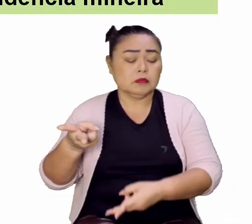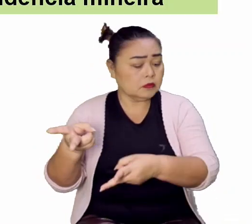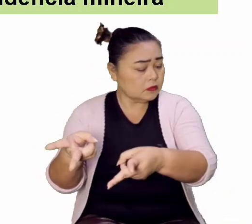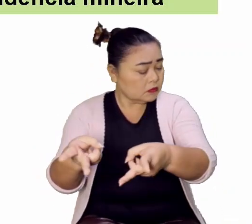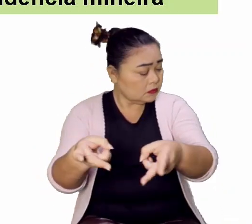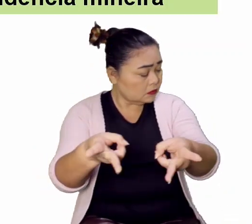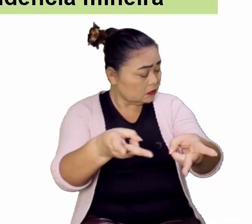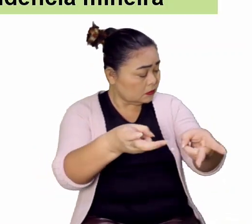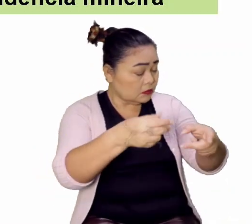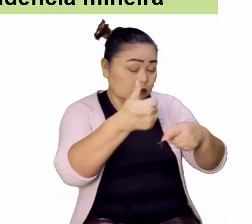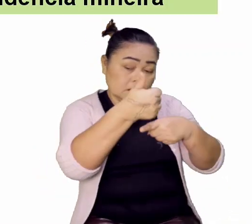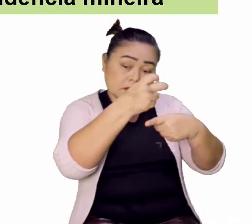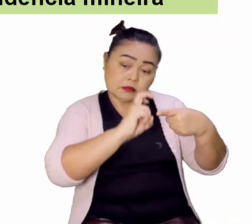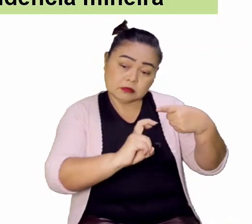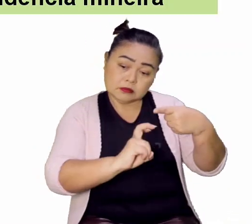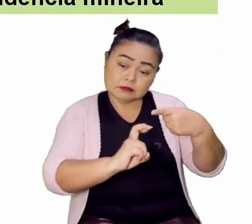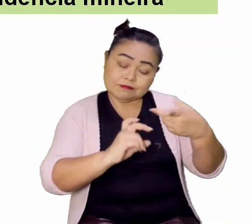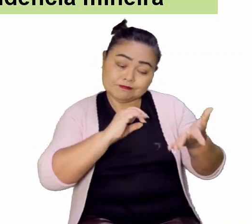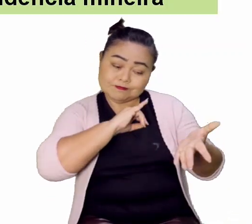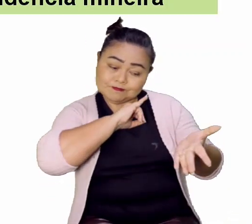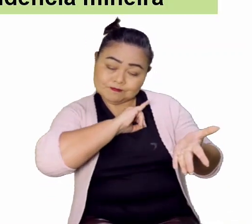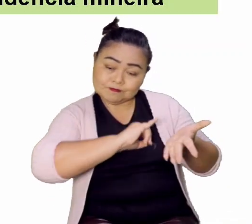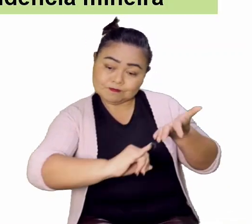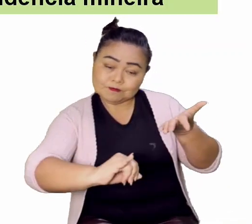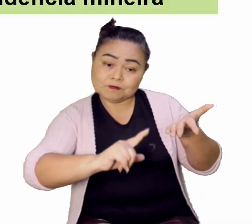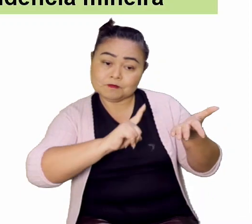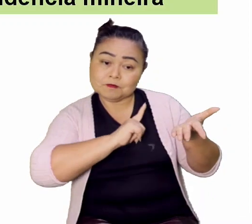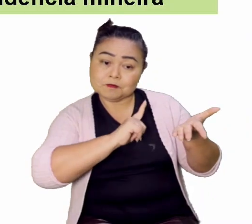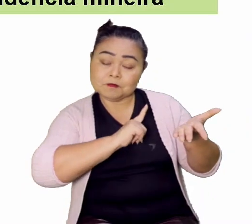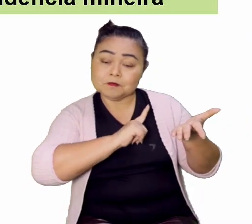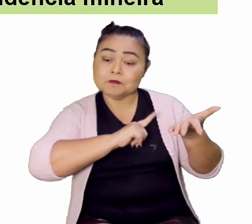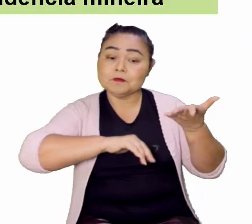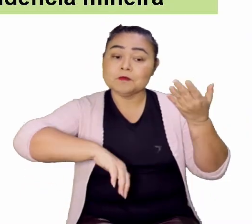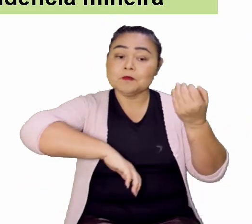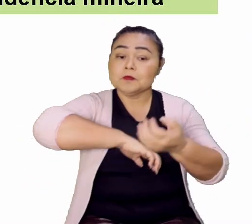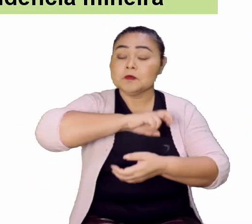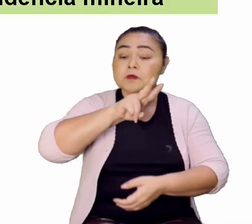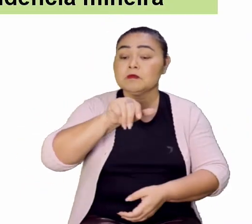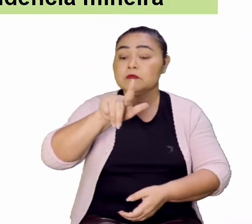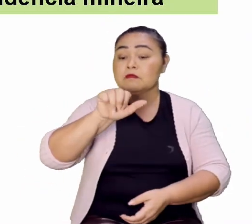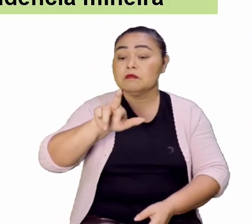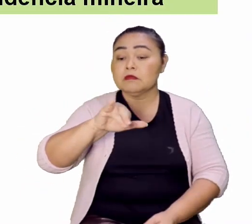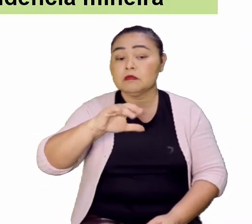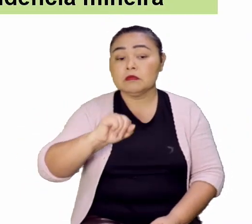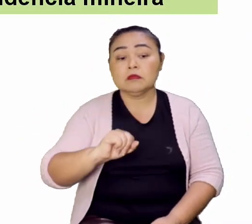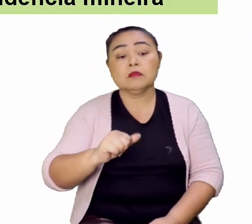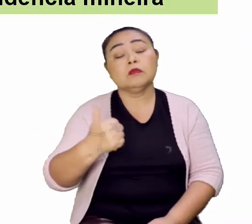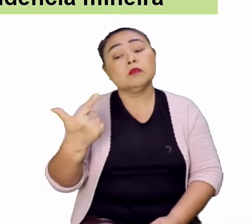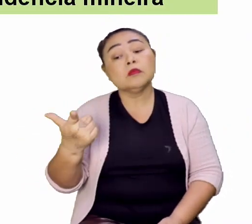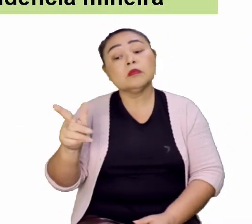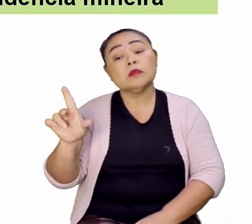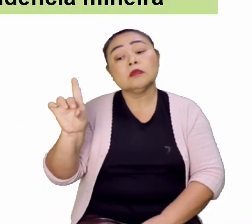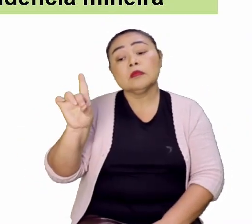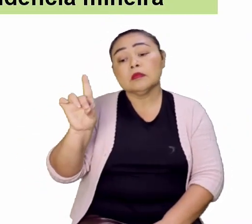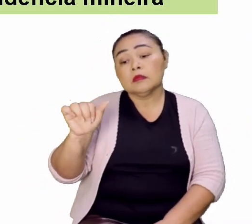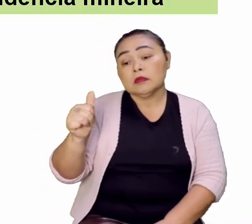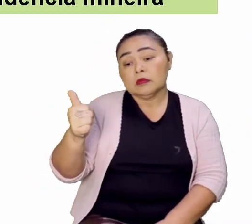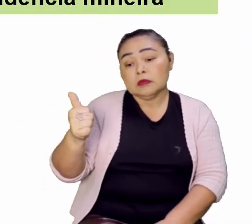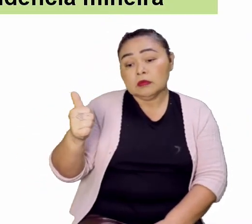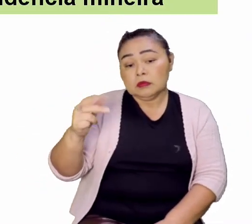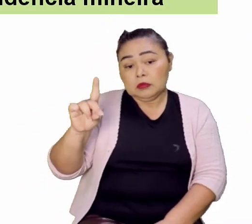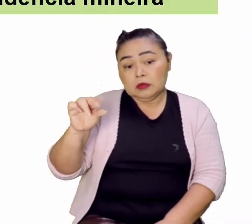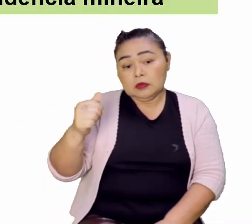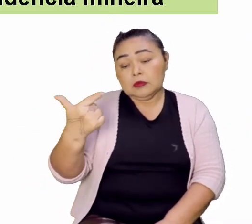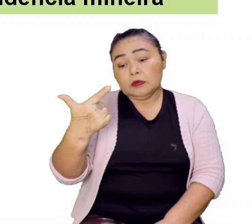de um quinto da cobrança, vai gerar a famosa Revolta de Vila Rica, no dia 28 de junho de 1720,